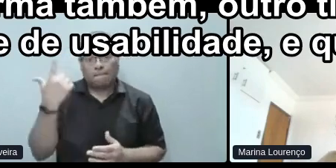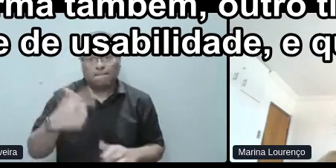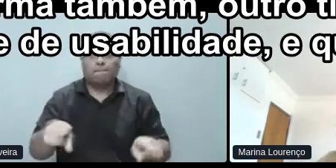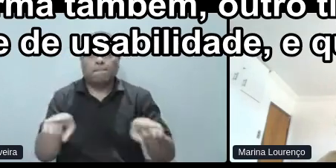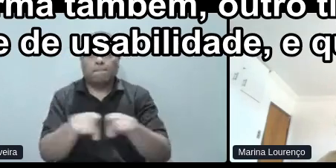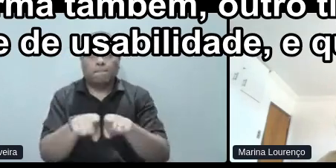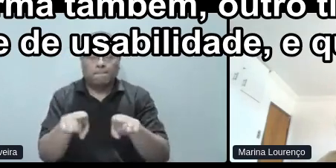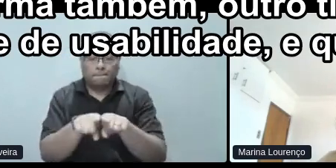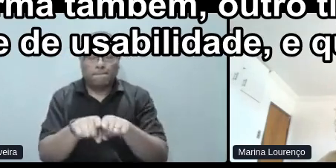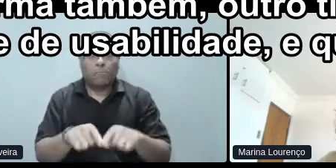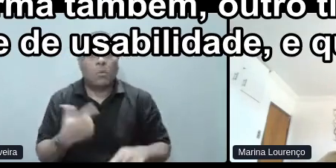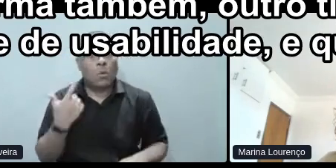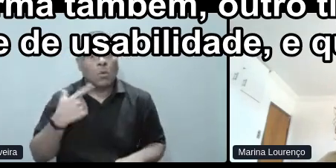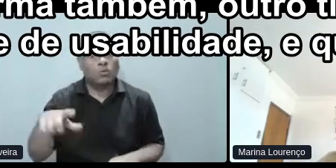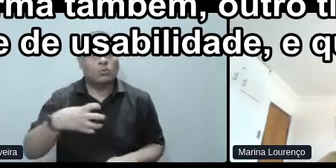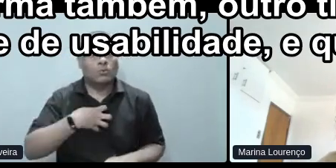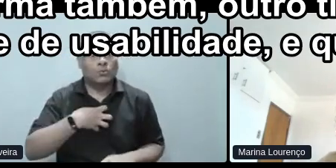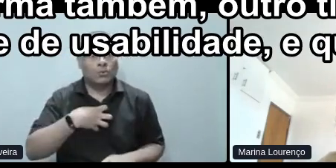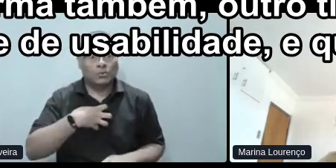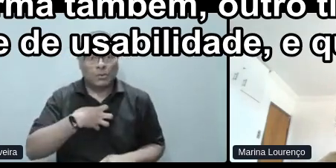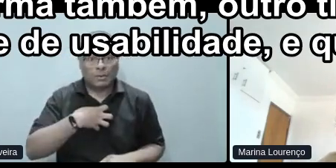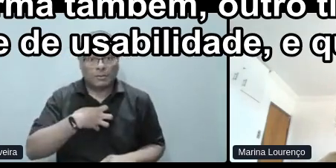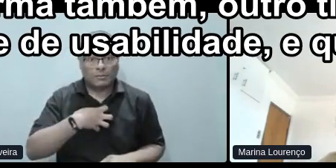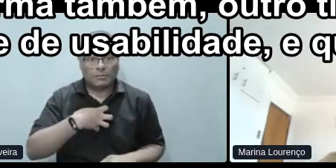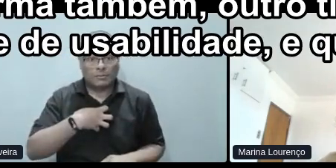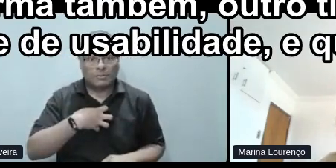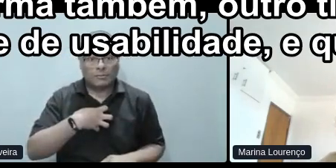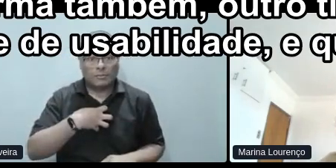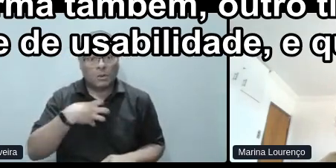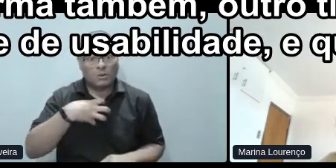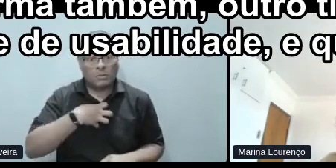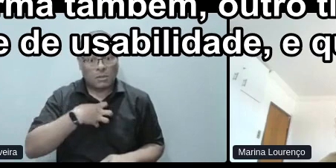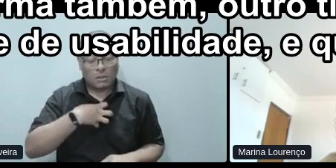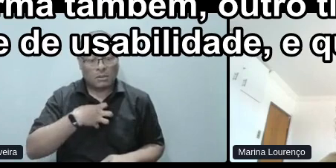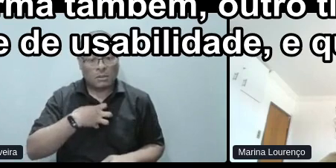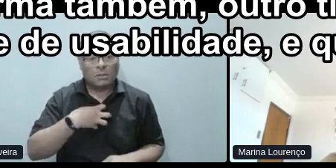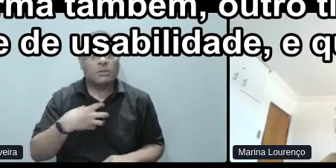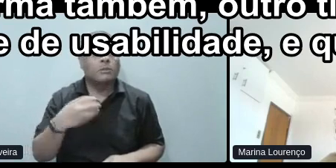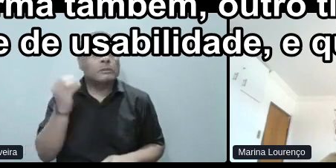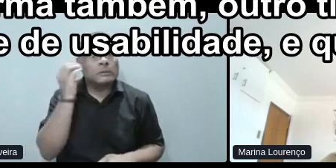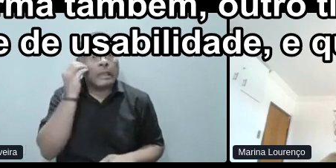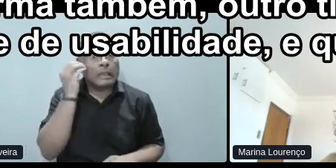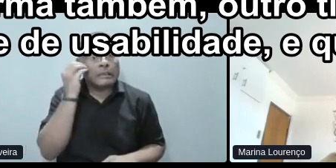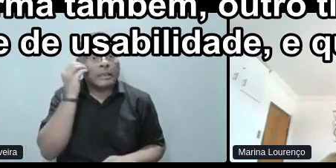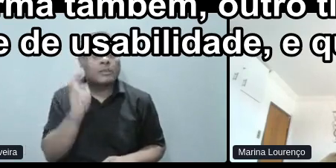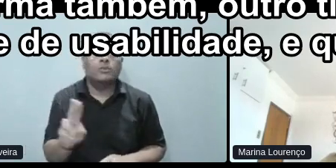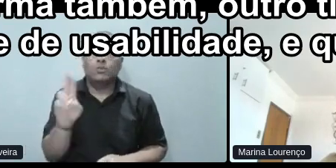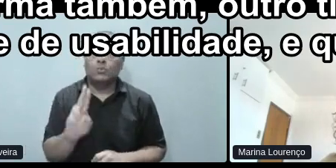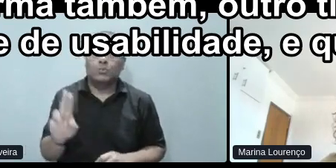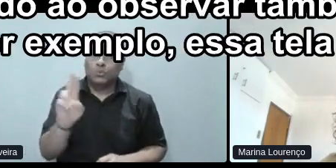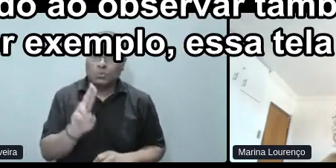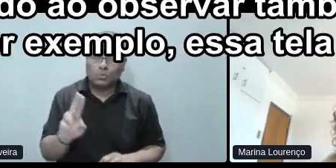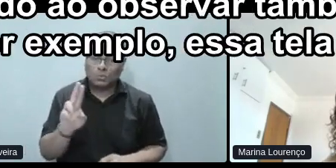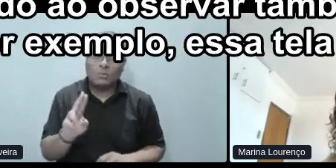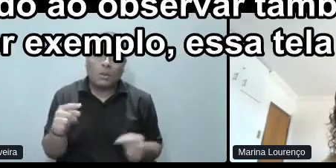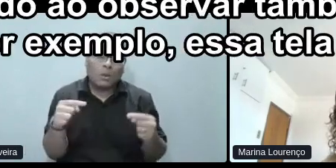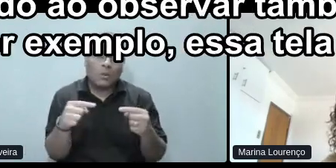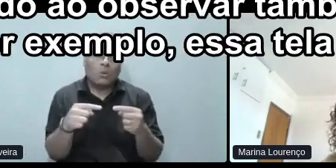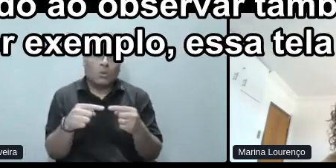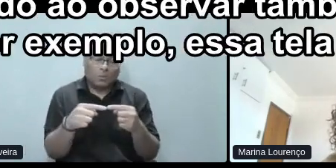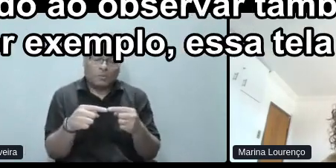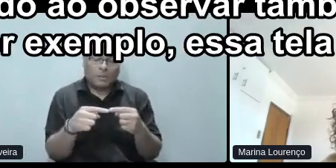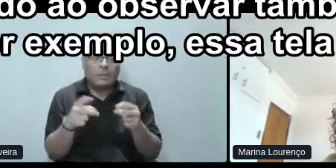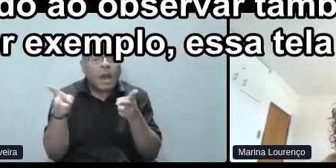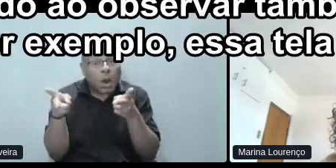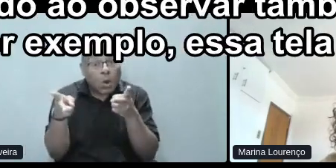E outra forma também, outro tipo de abordagem é teste de usabilidade, e que está muito associado a